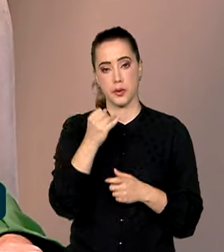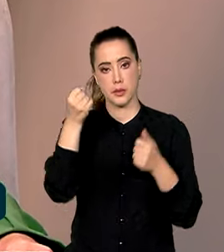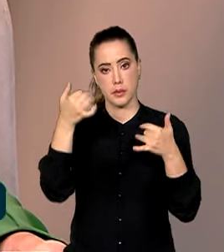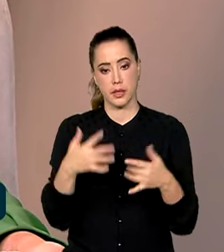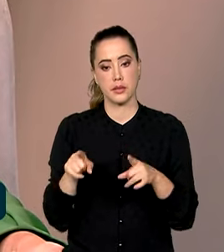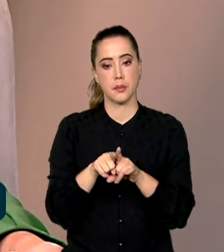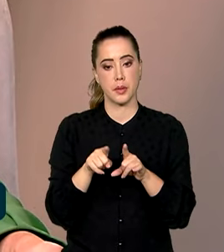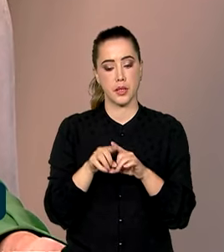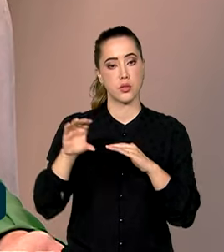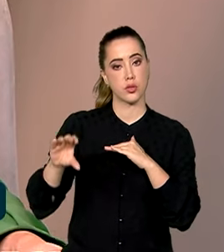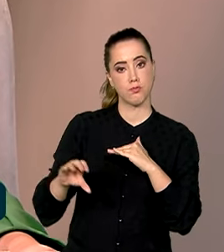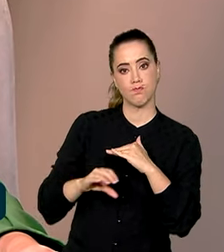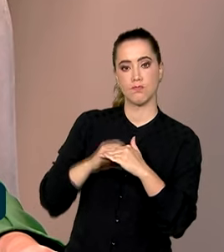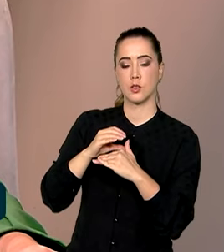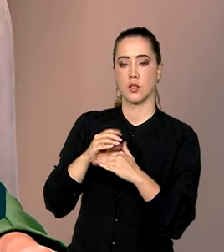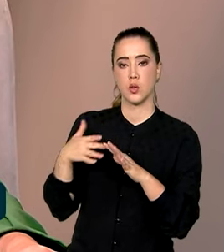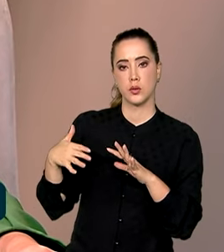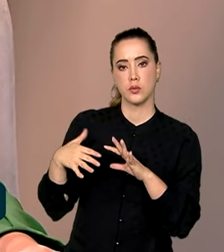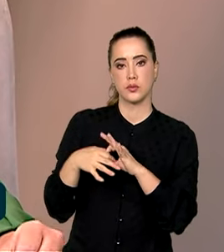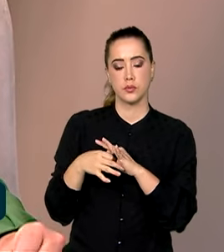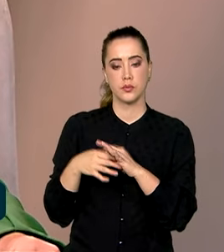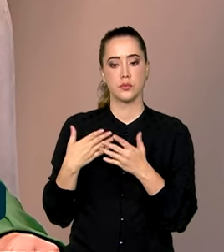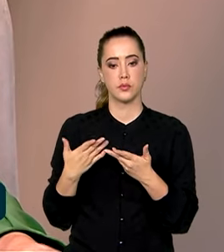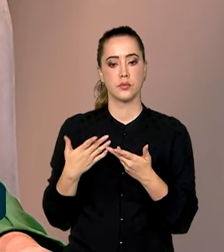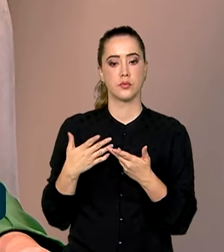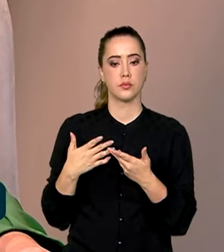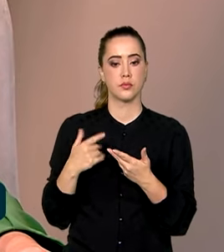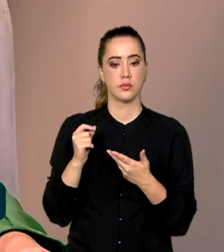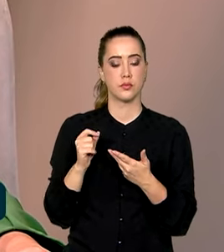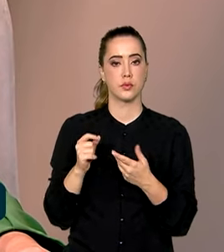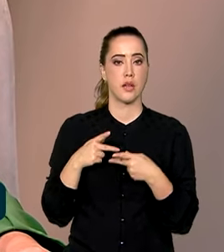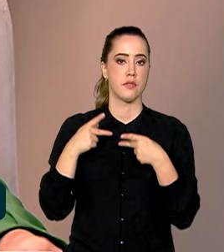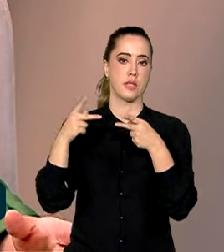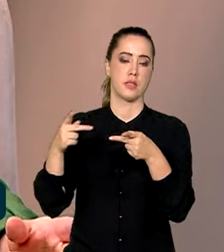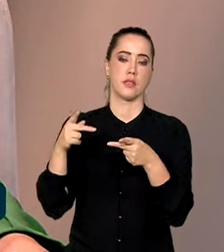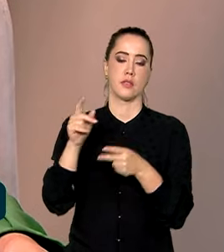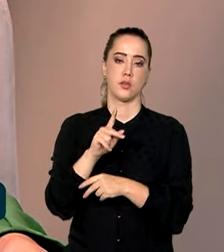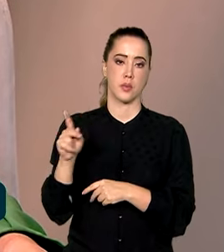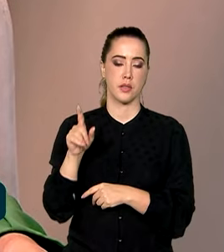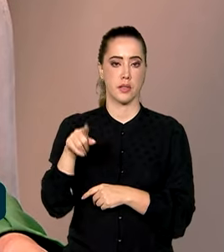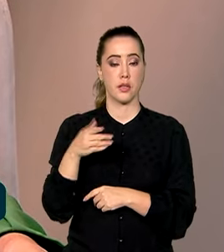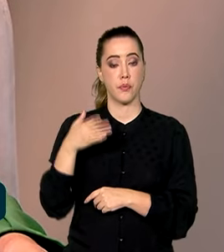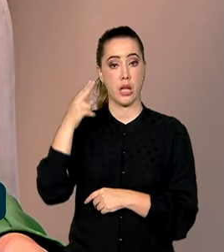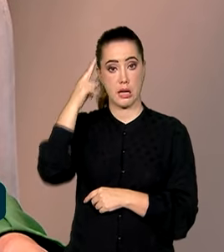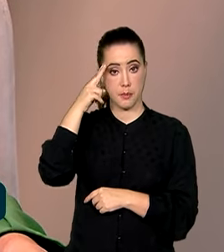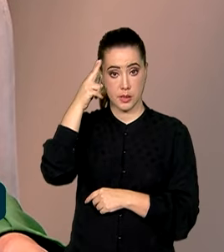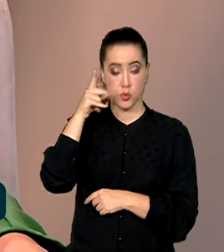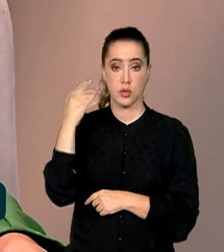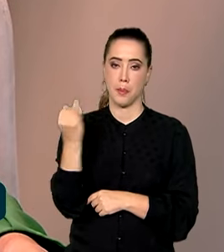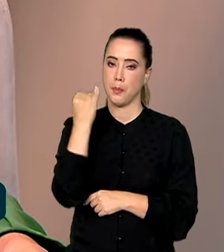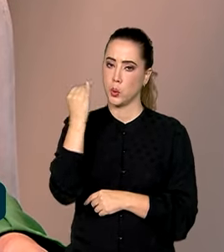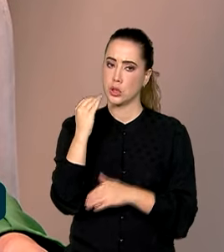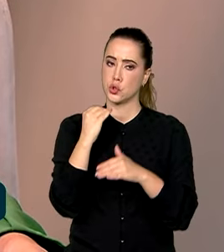componente de atração de investimentos associados, associada às visitas presidenciais. A Arábia Saudita é um grande investidor